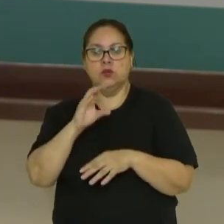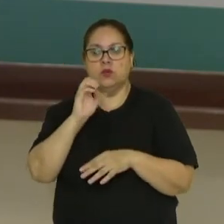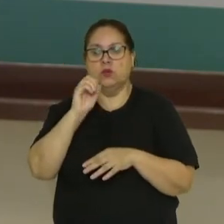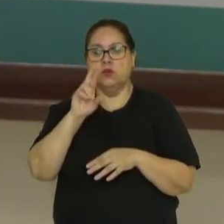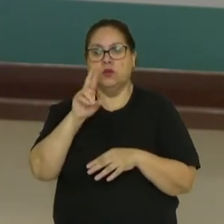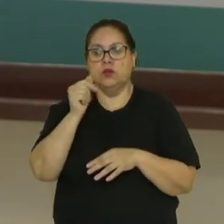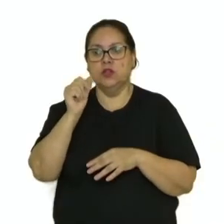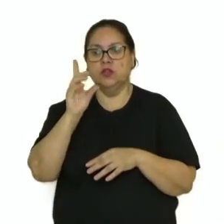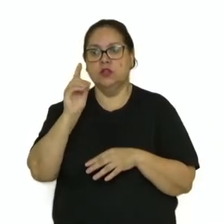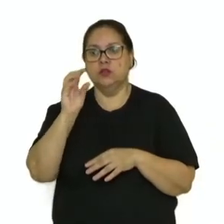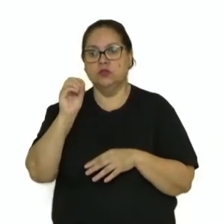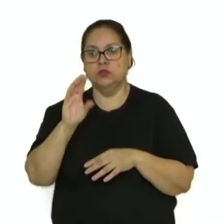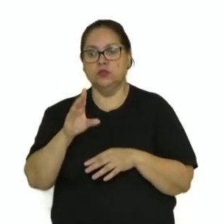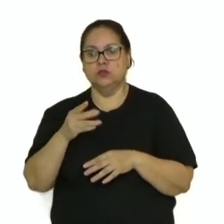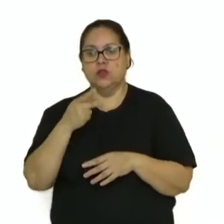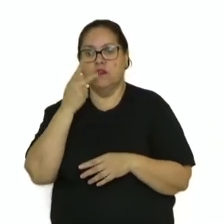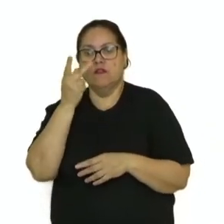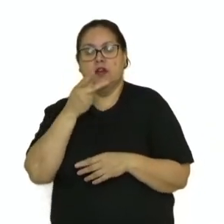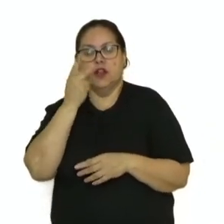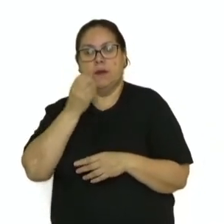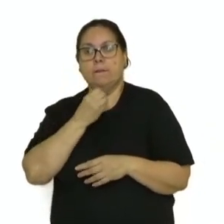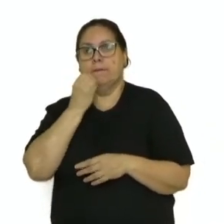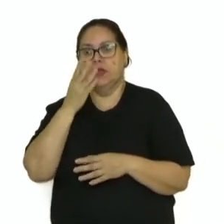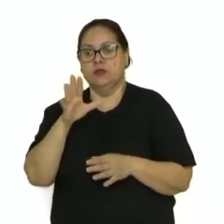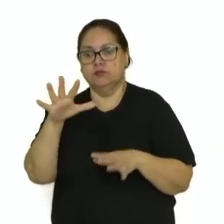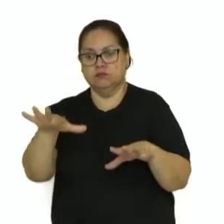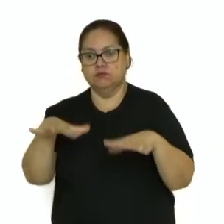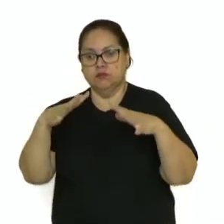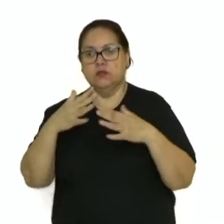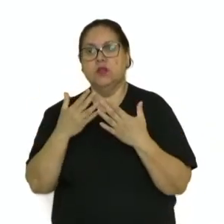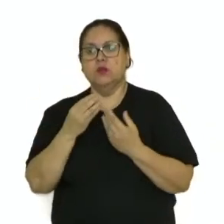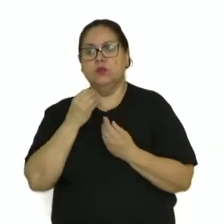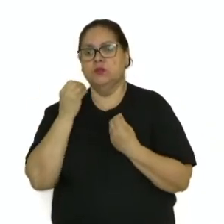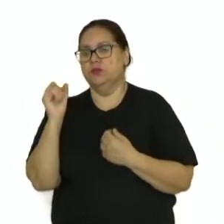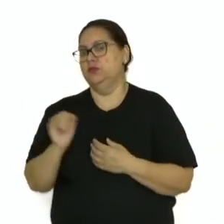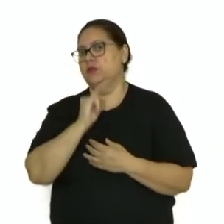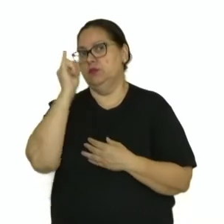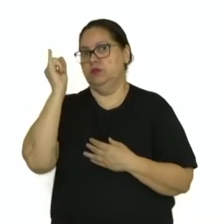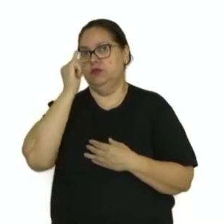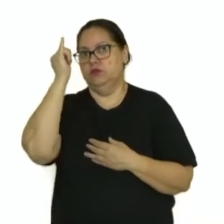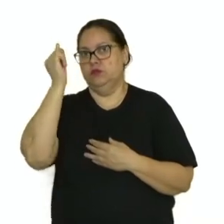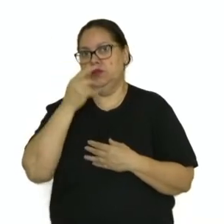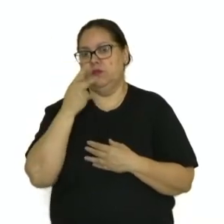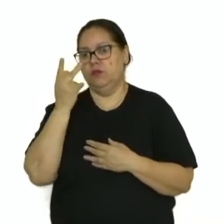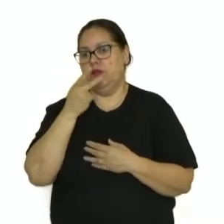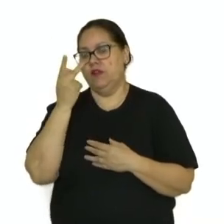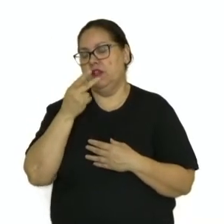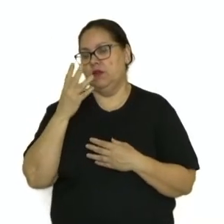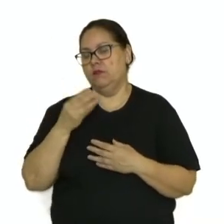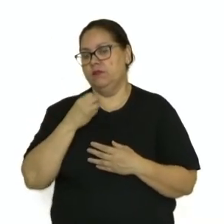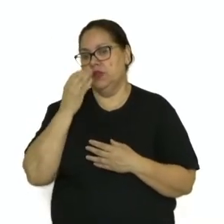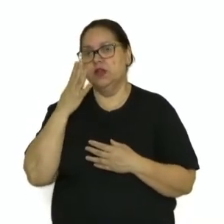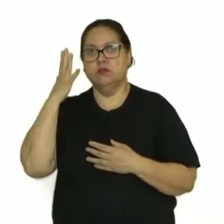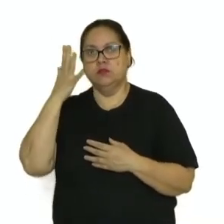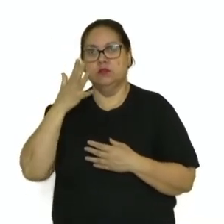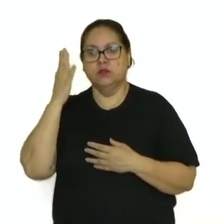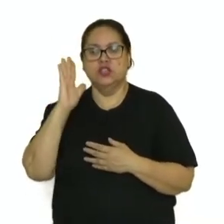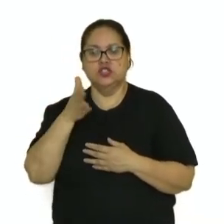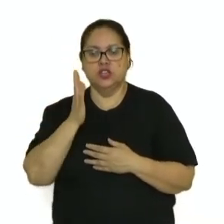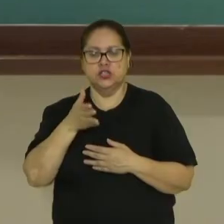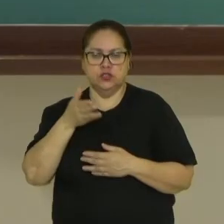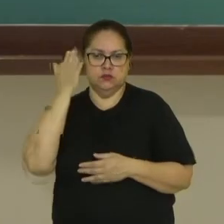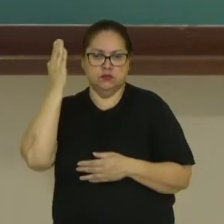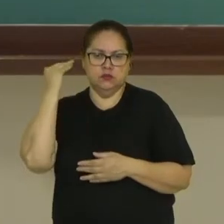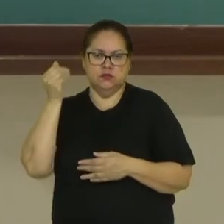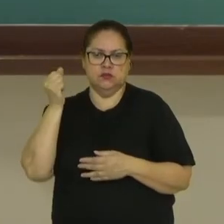orador e carrega o significado da arte de falar bem em público. Essa é uma arte muito importante, a arte de falar bem em público, e que já era discutida